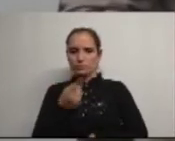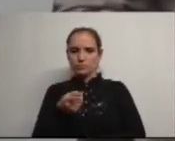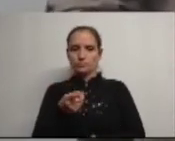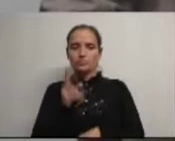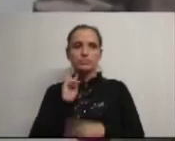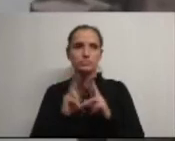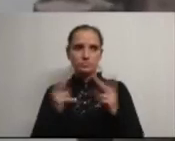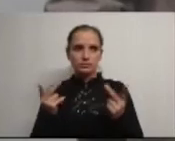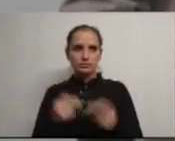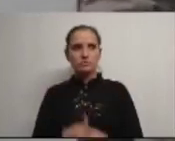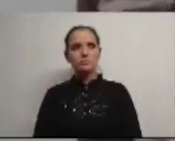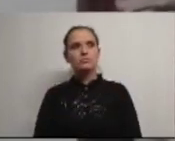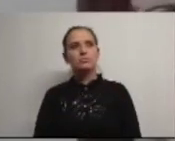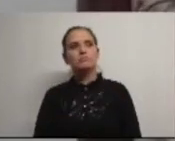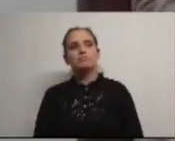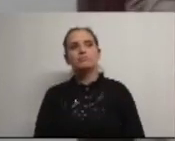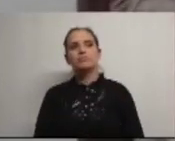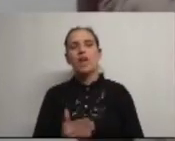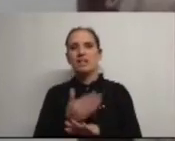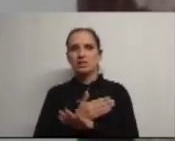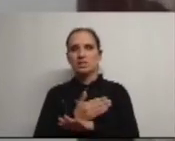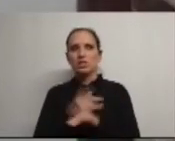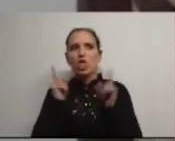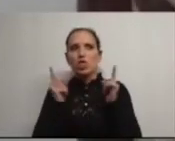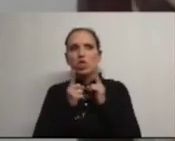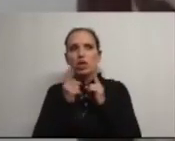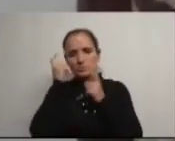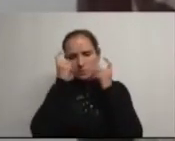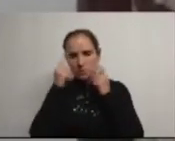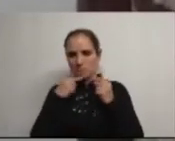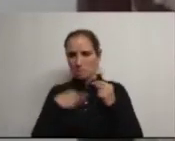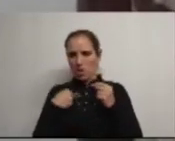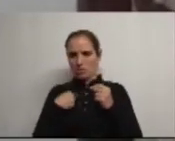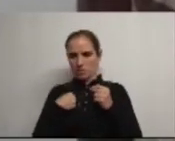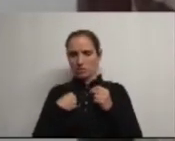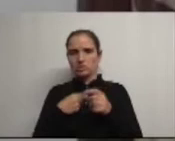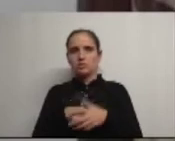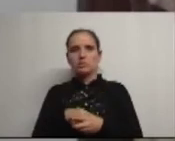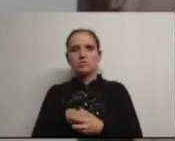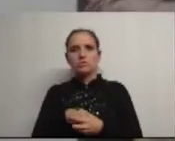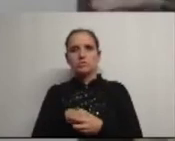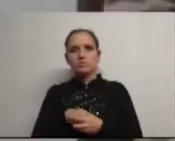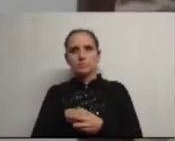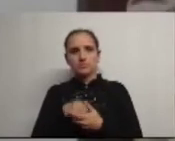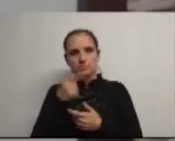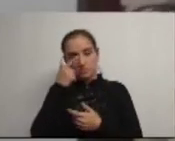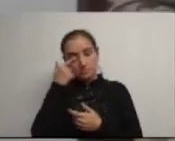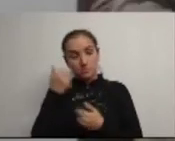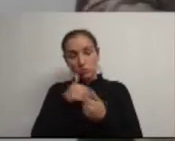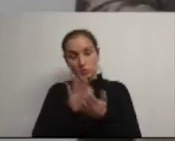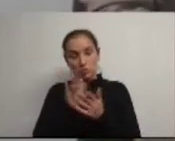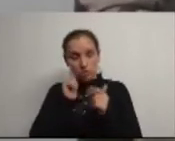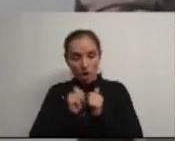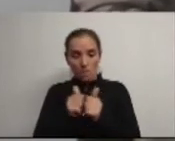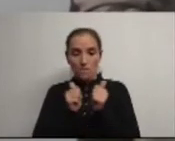Municipal permitam-me antes disso uma breve reflexão pessoal temos todos nós acompanhado